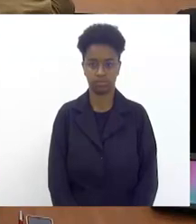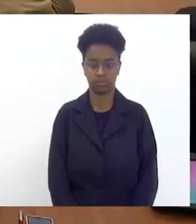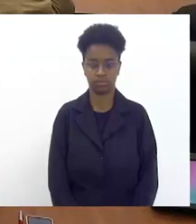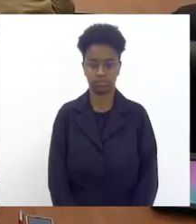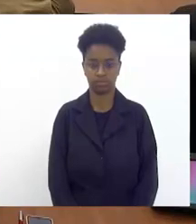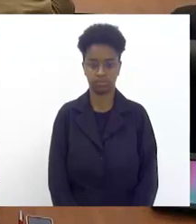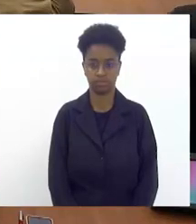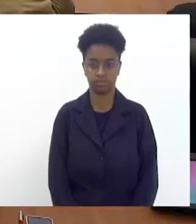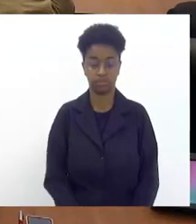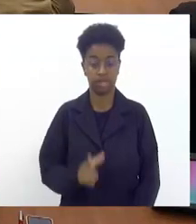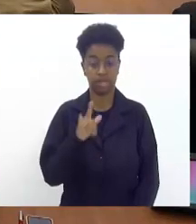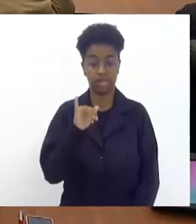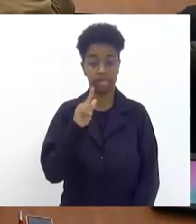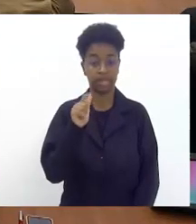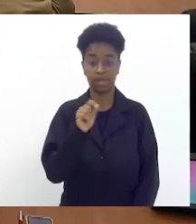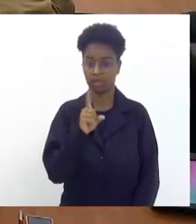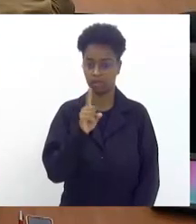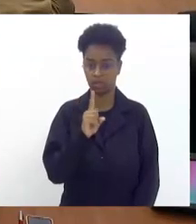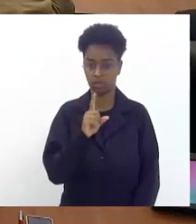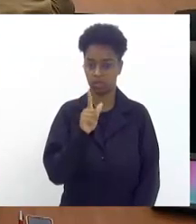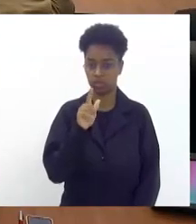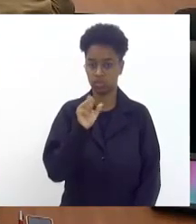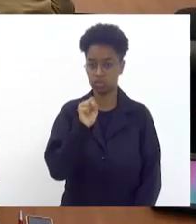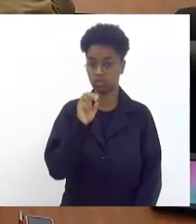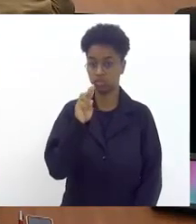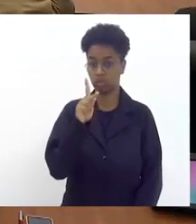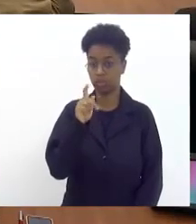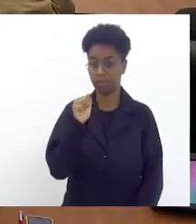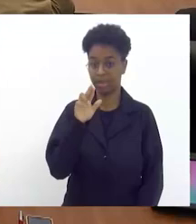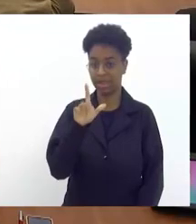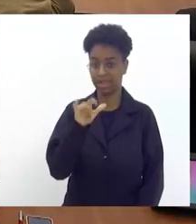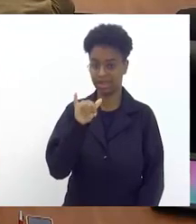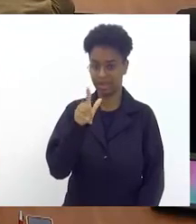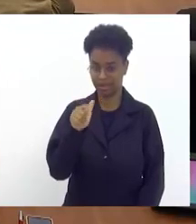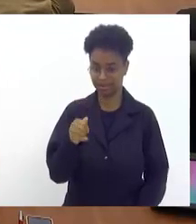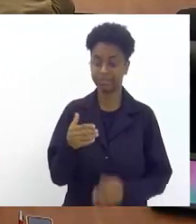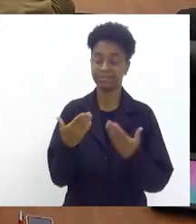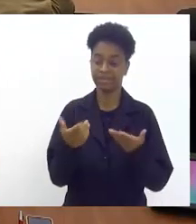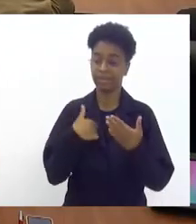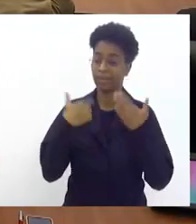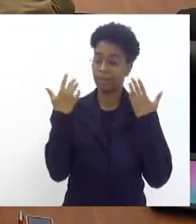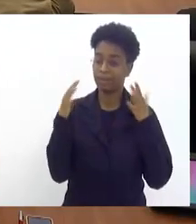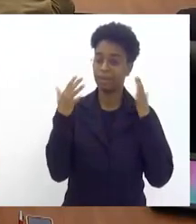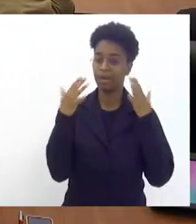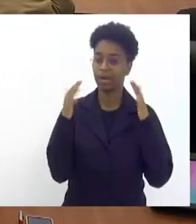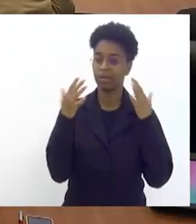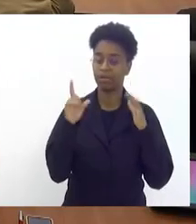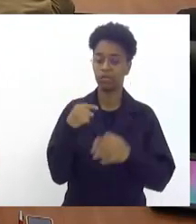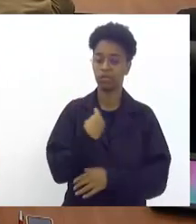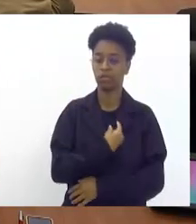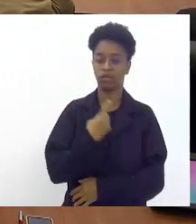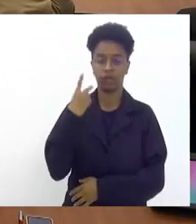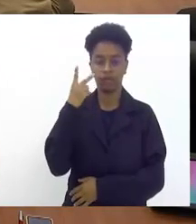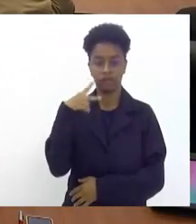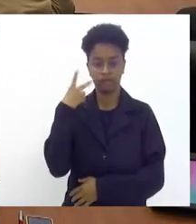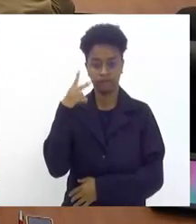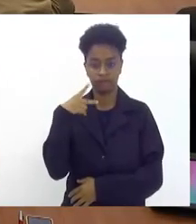Liga não é Superliga eu queria parabenizar aí o nosso vereador